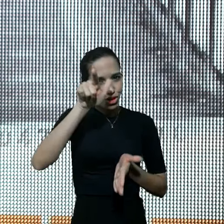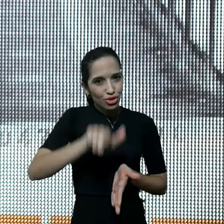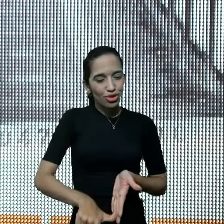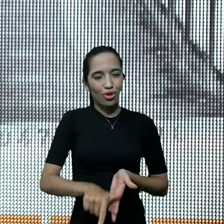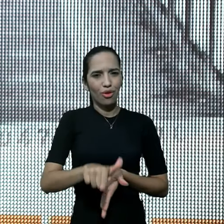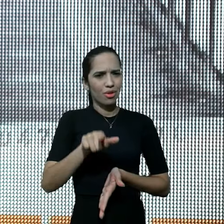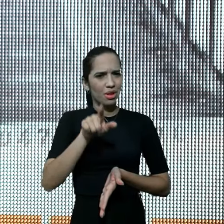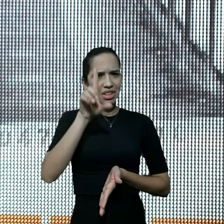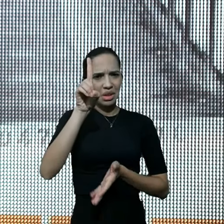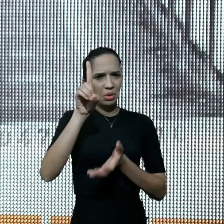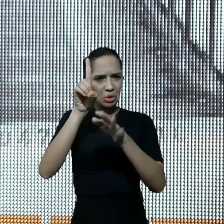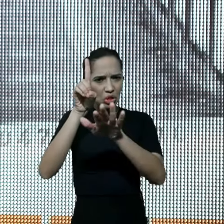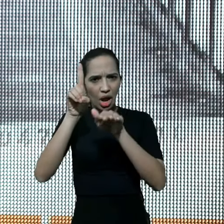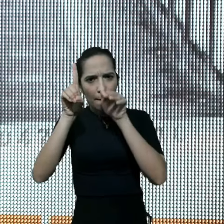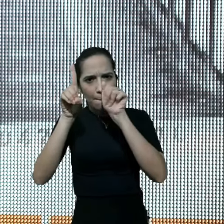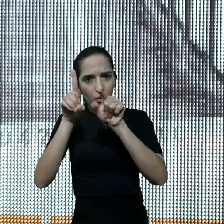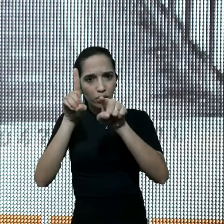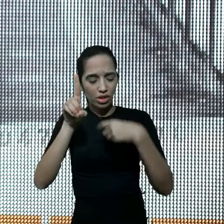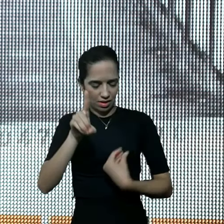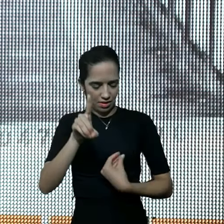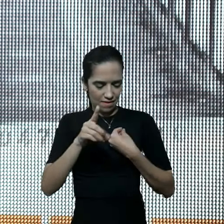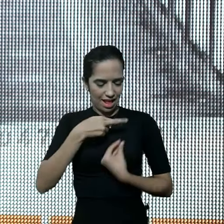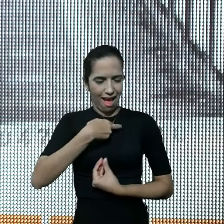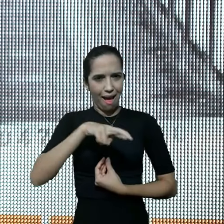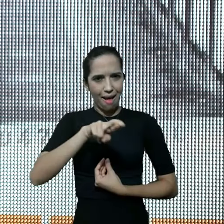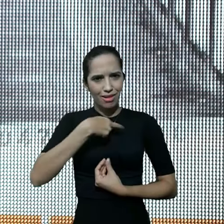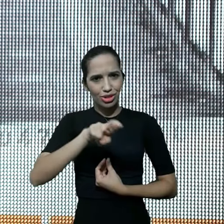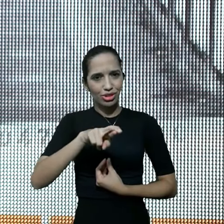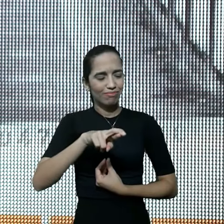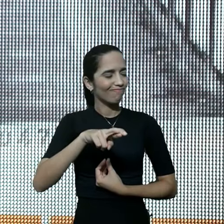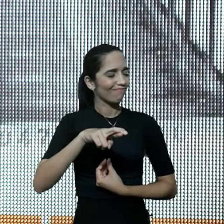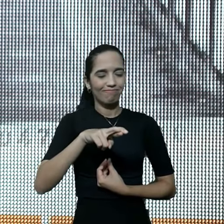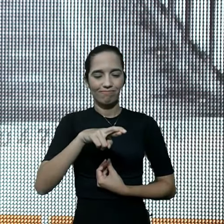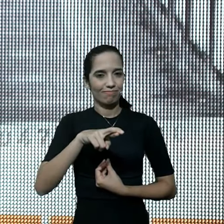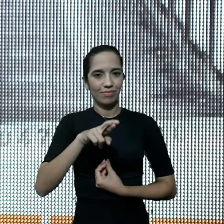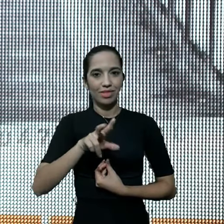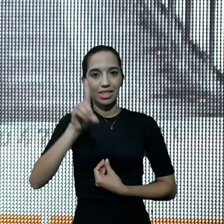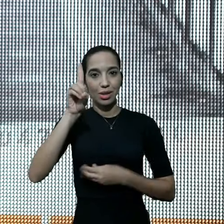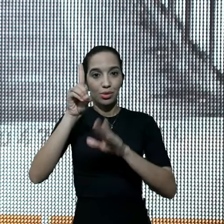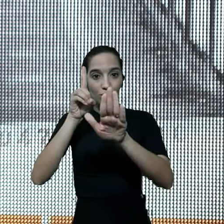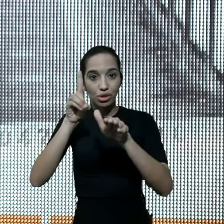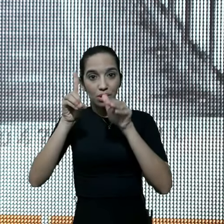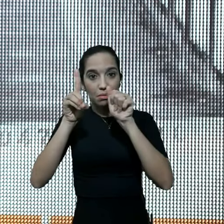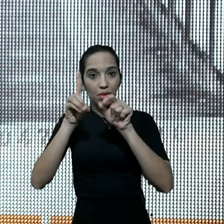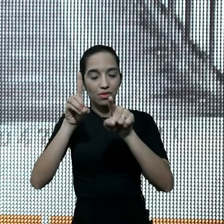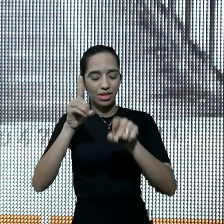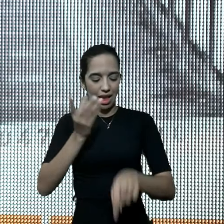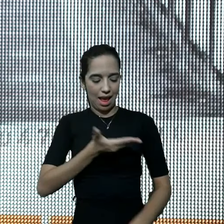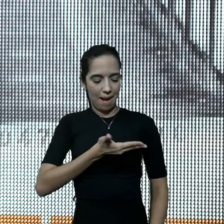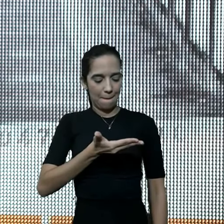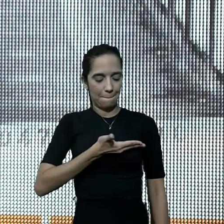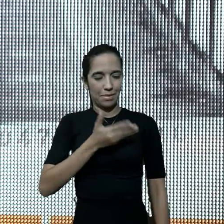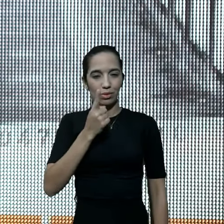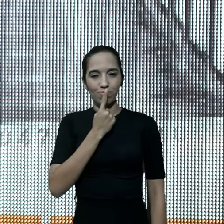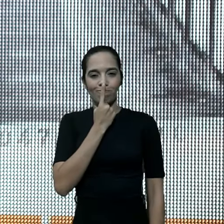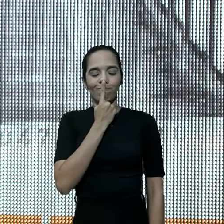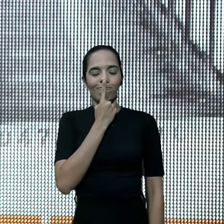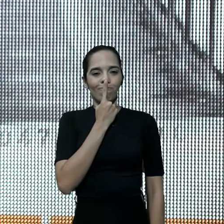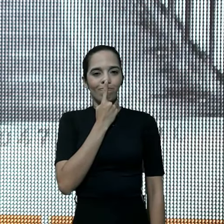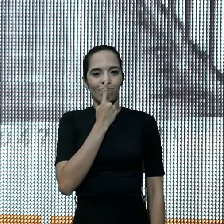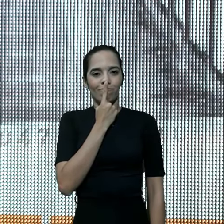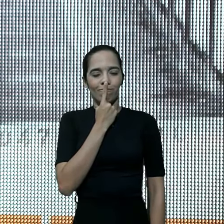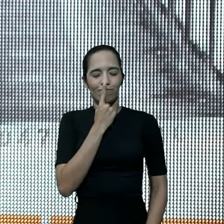chamou para viver uma religião, Deus não te chamou para ser um religioso, Deus te chamou para ser um amigo íntimo,